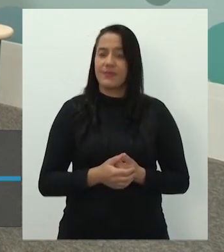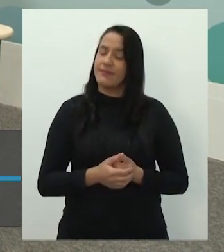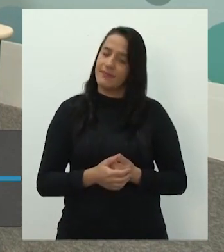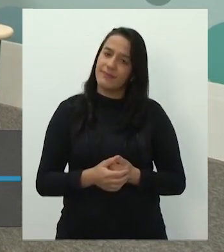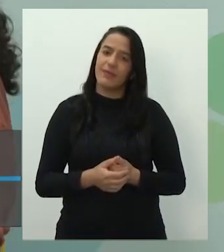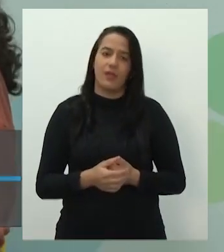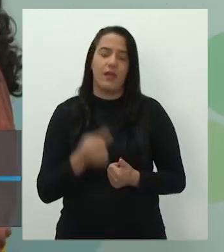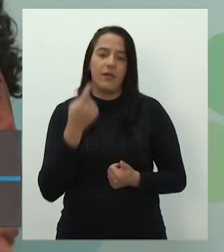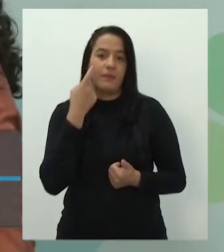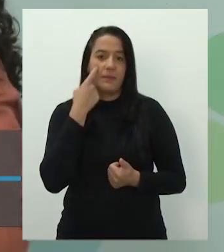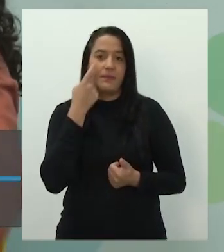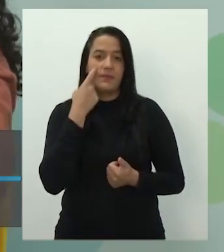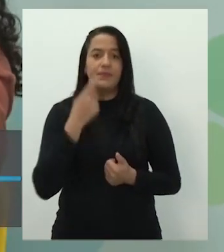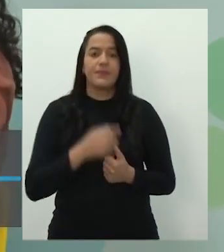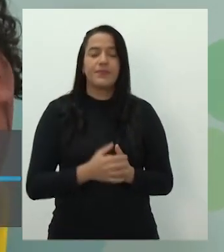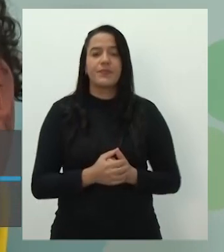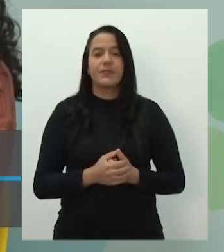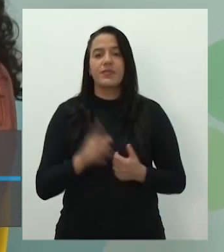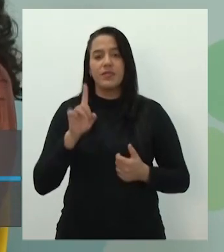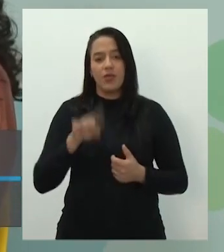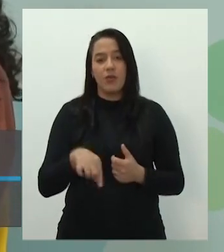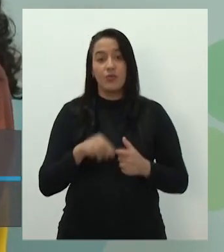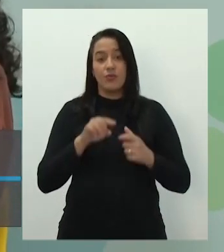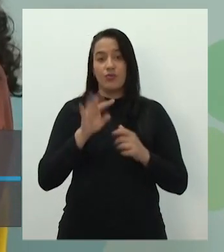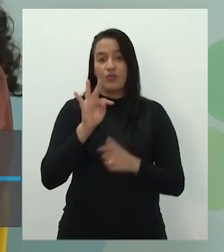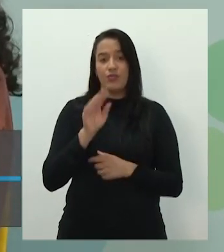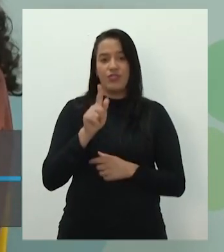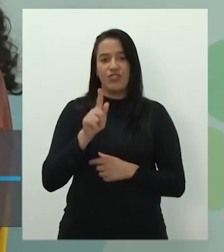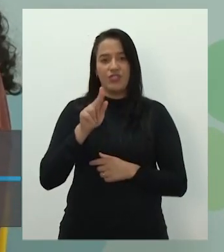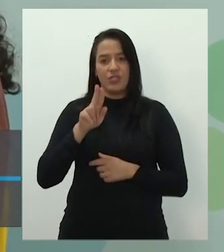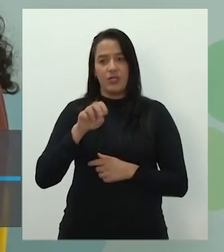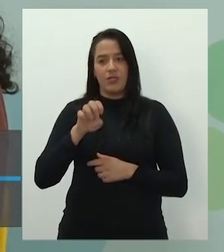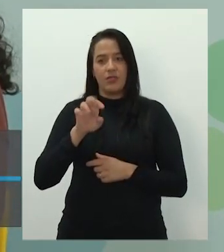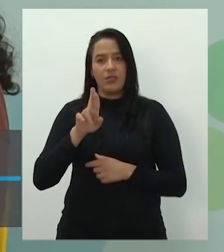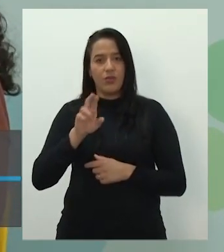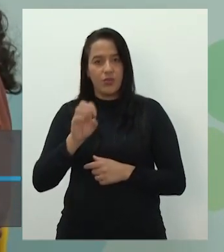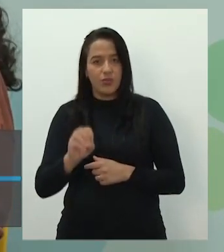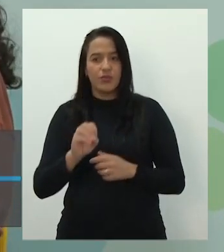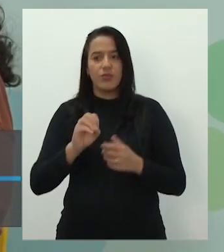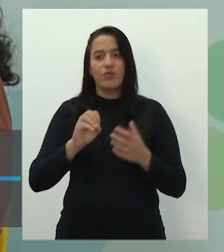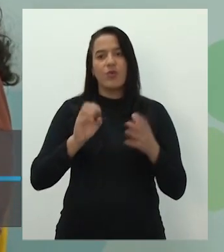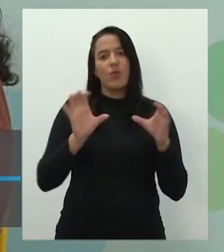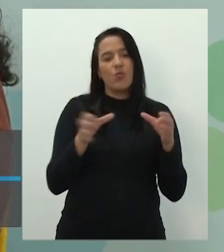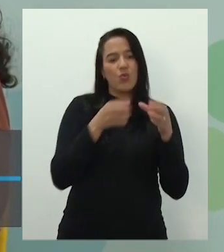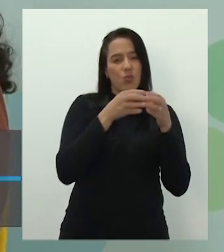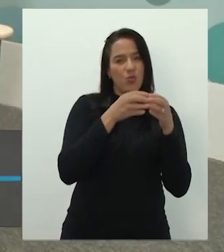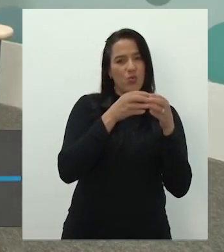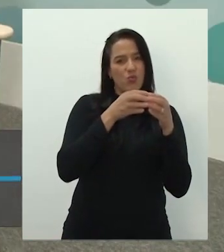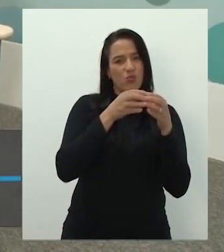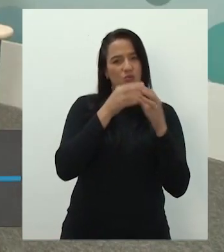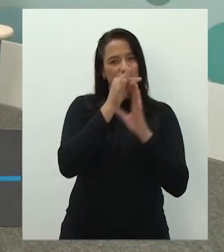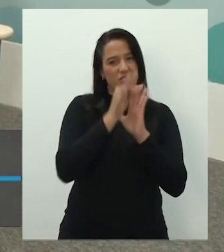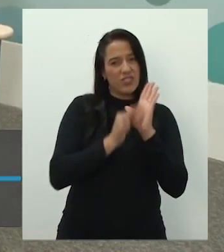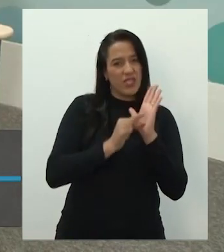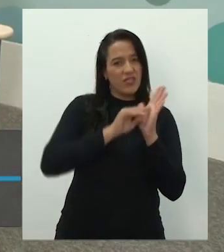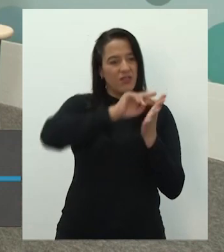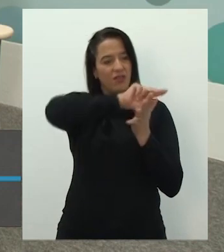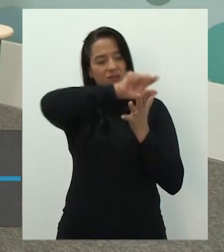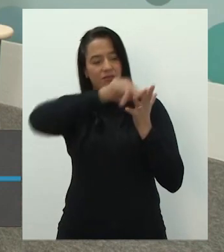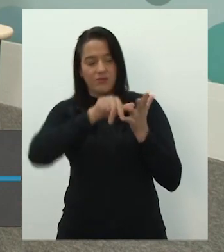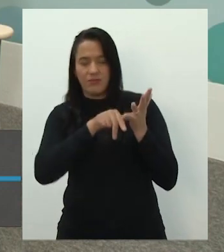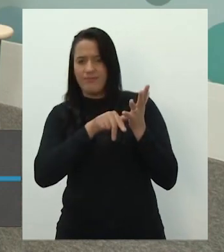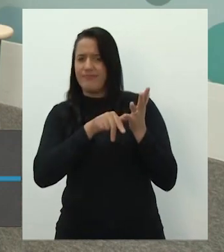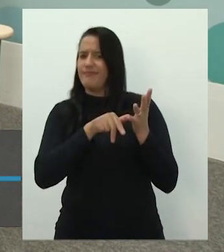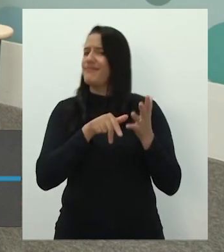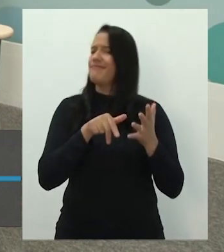sistematizar. O gênero é um grupo de textos com características semelhantes? Talvez não. Fique muito aberto, né? é? Talvez não.